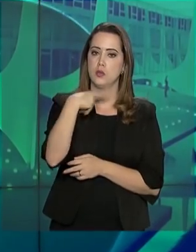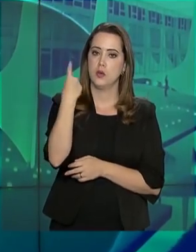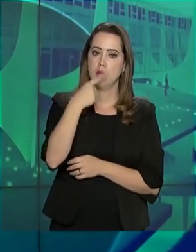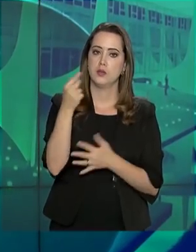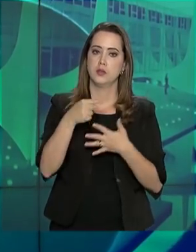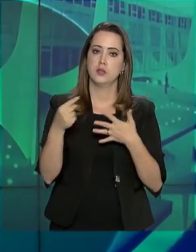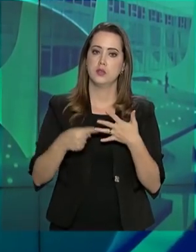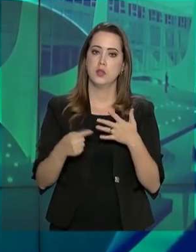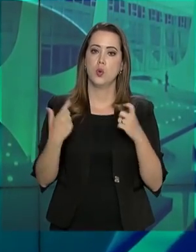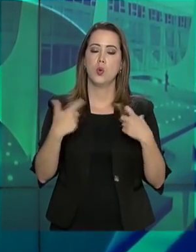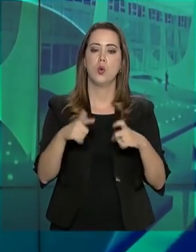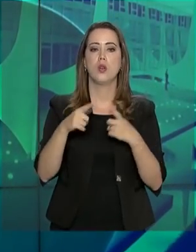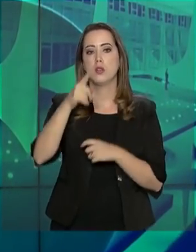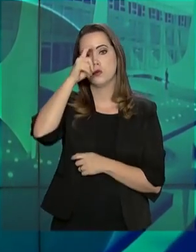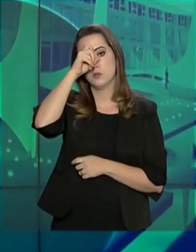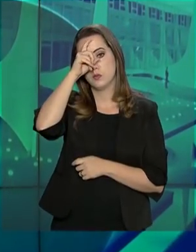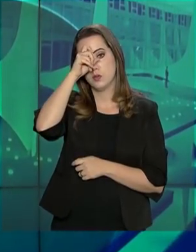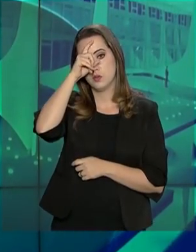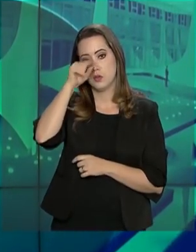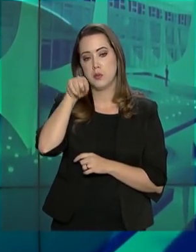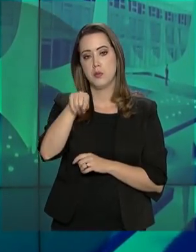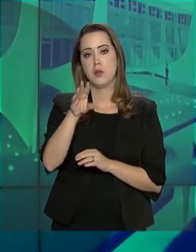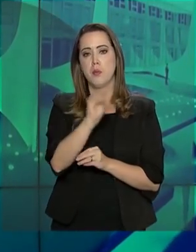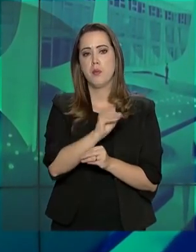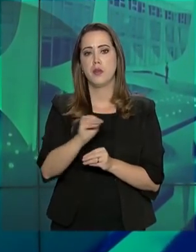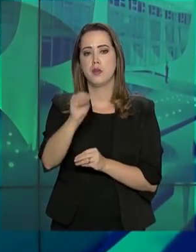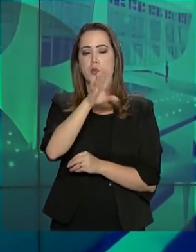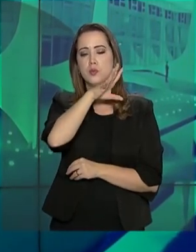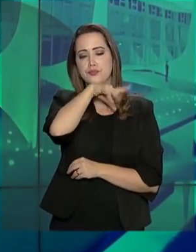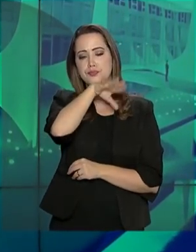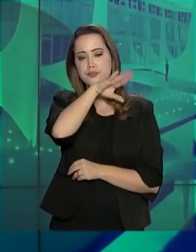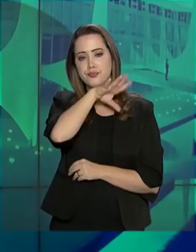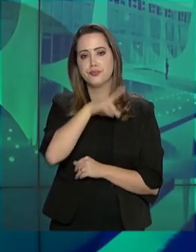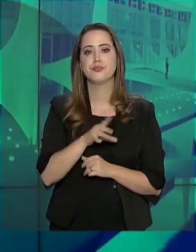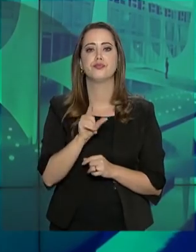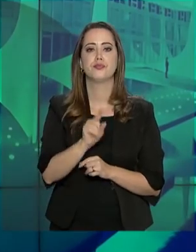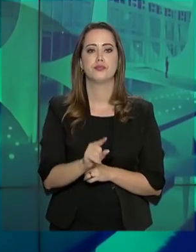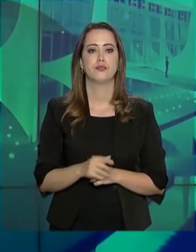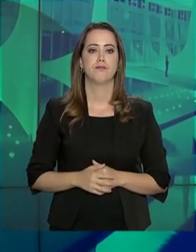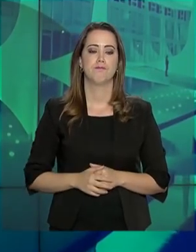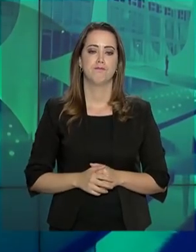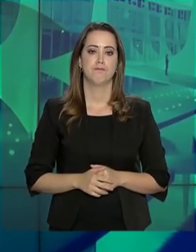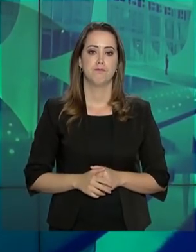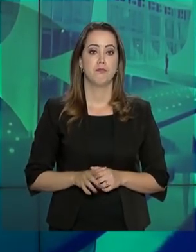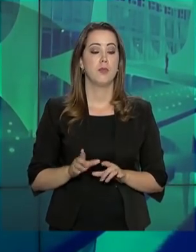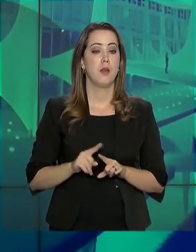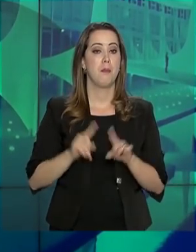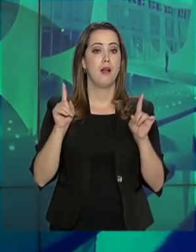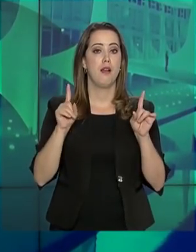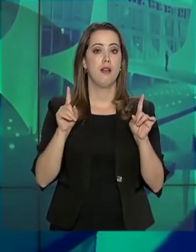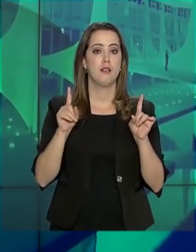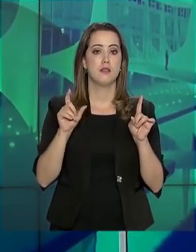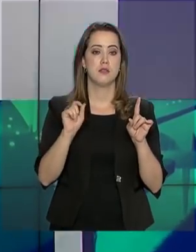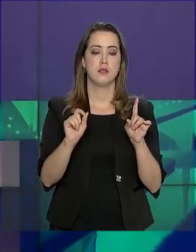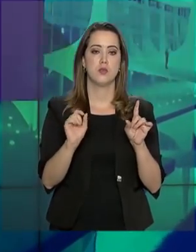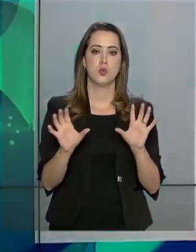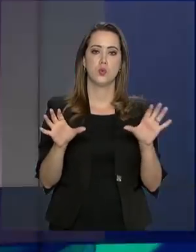Entre elas, a instalação de hospital de campanha para a reabilitação dos animais. A